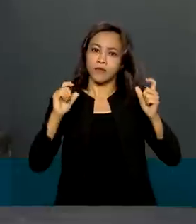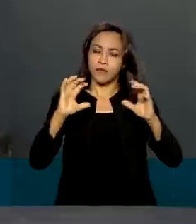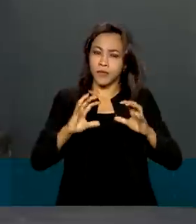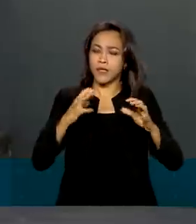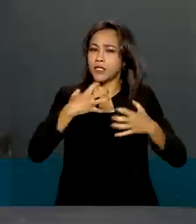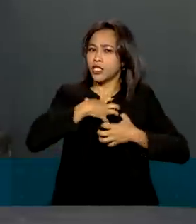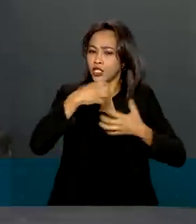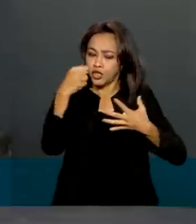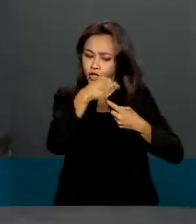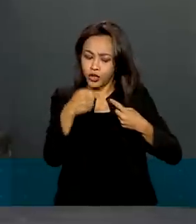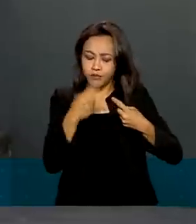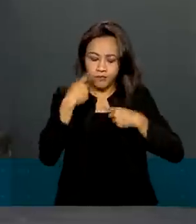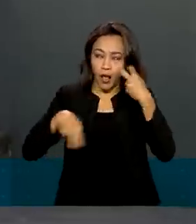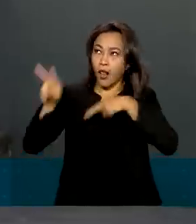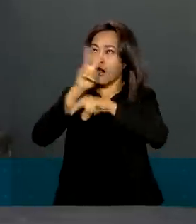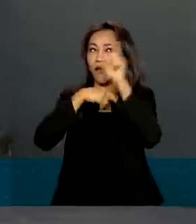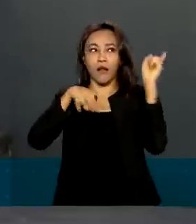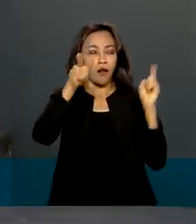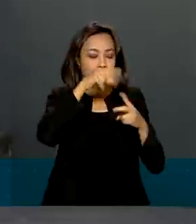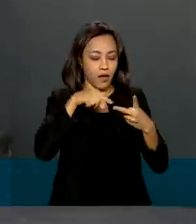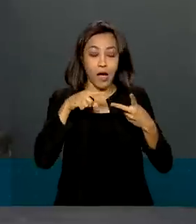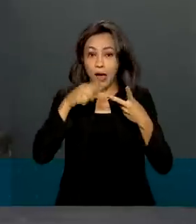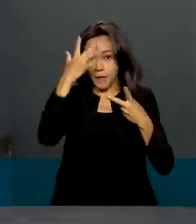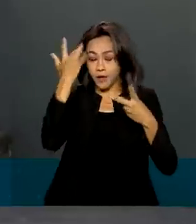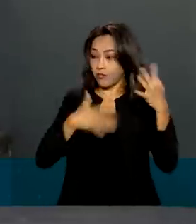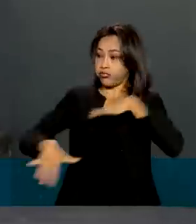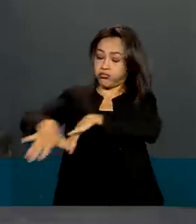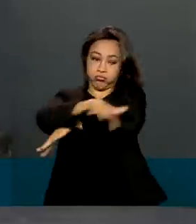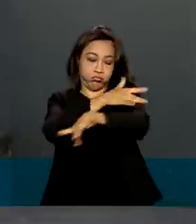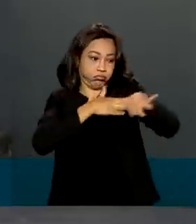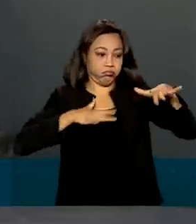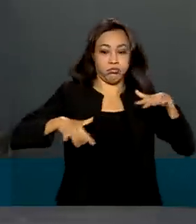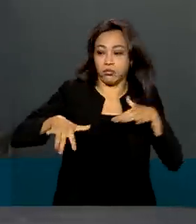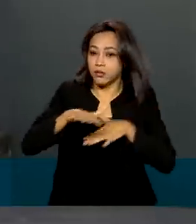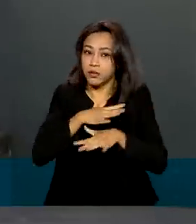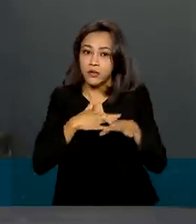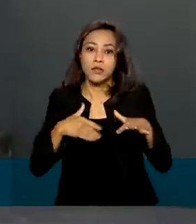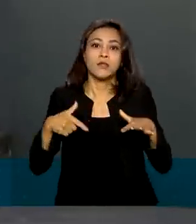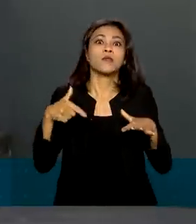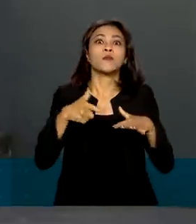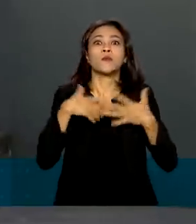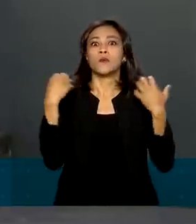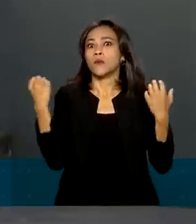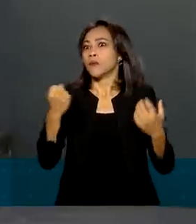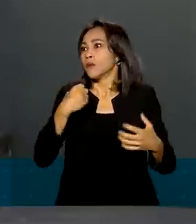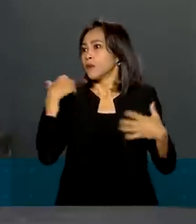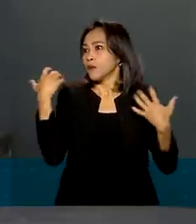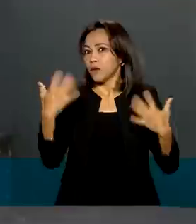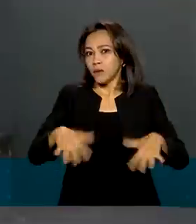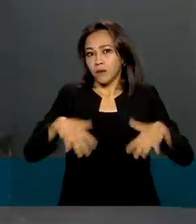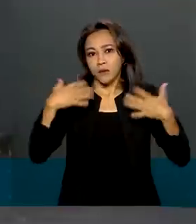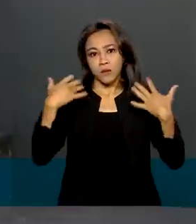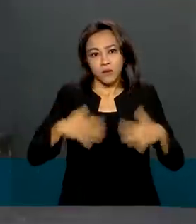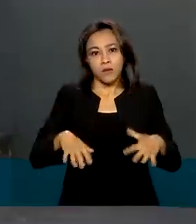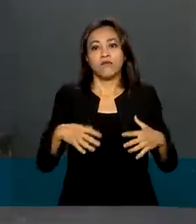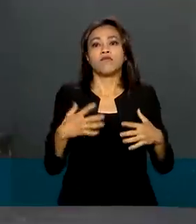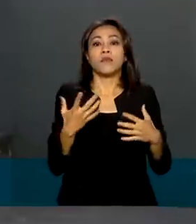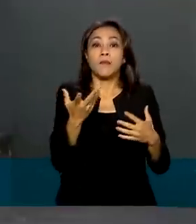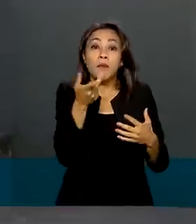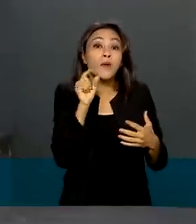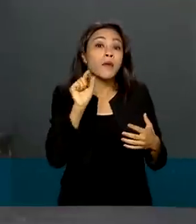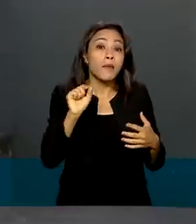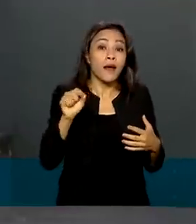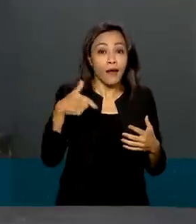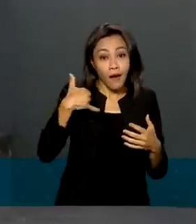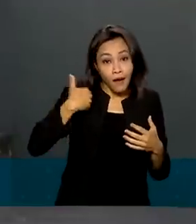sintomas. Desatenção, hiperatividade e impulsividade em um nível exacerbado e disfuncional para